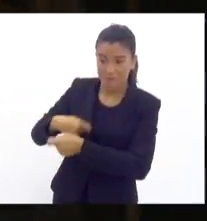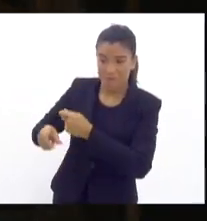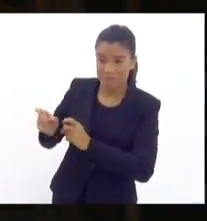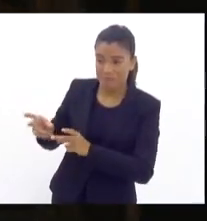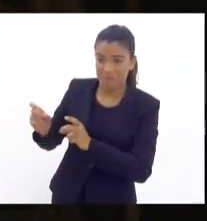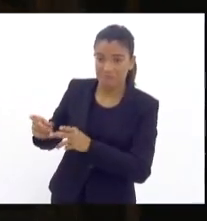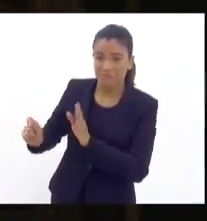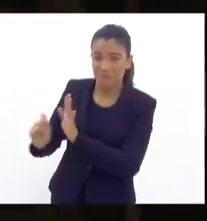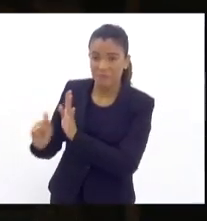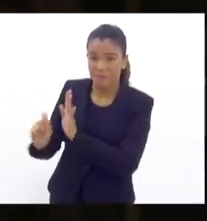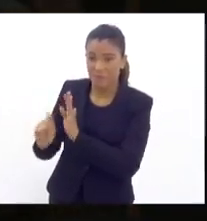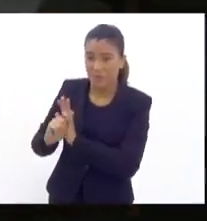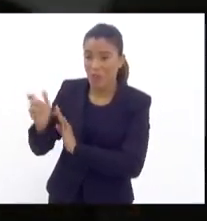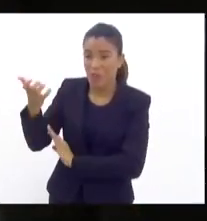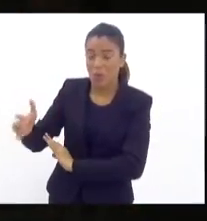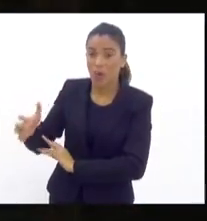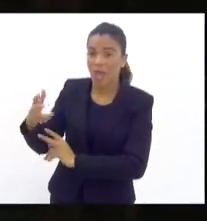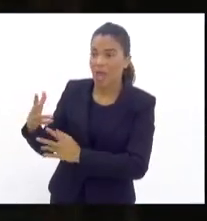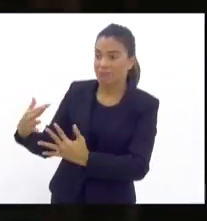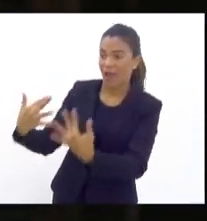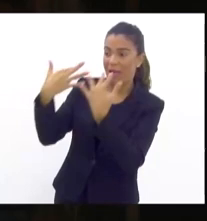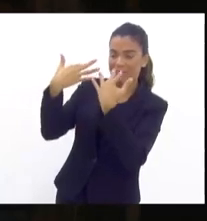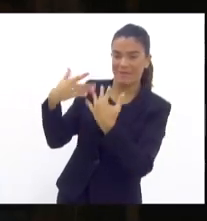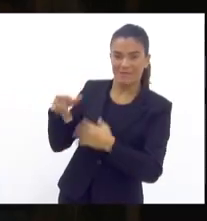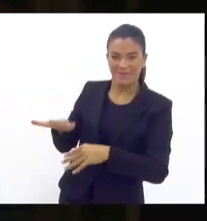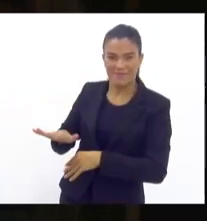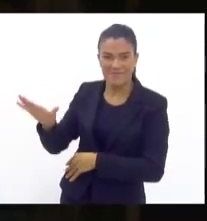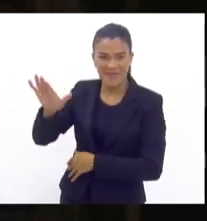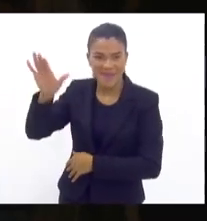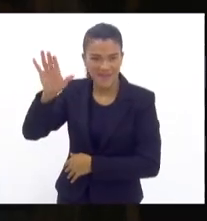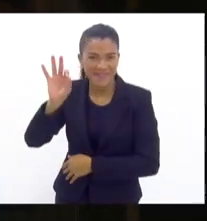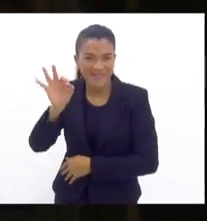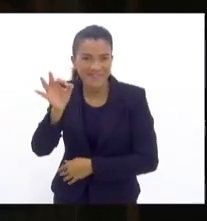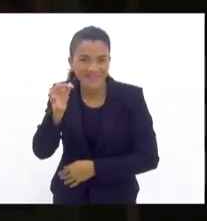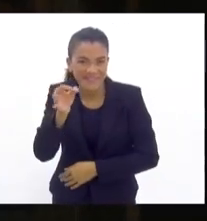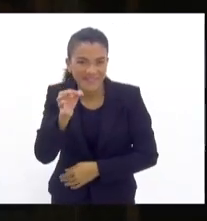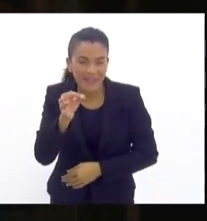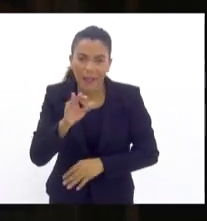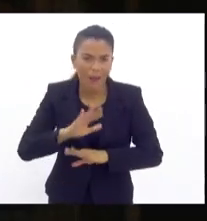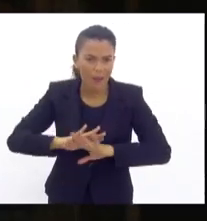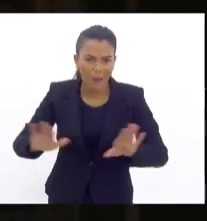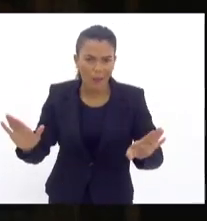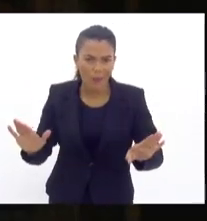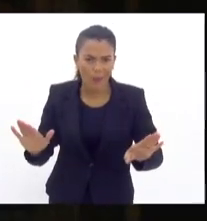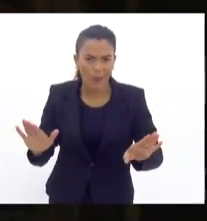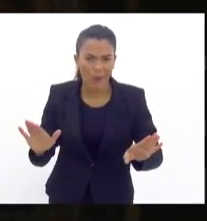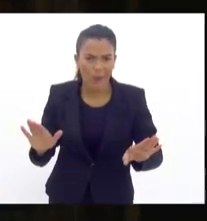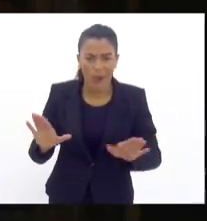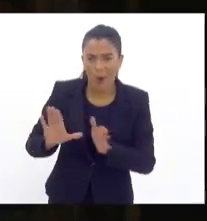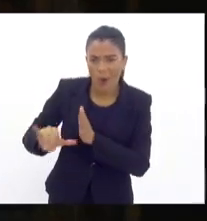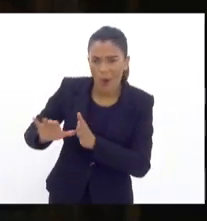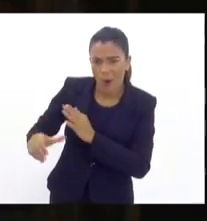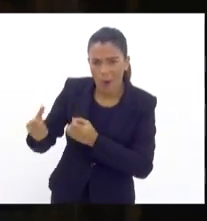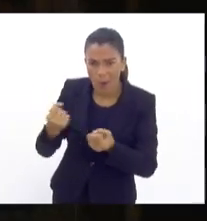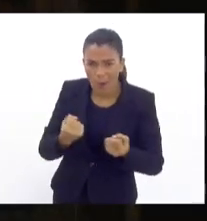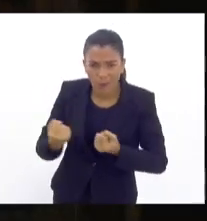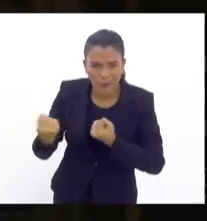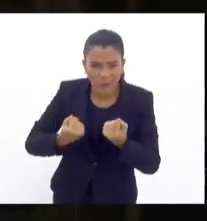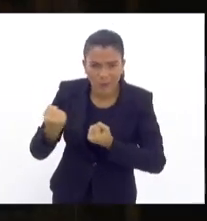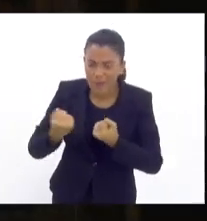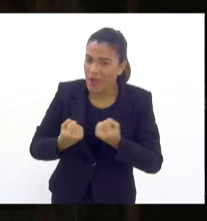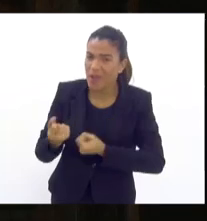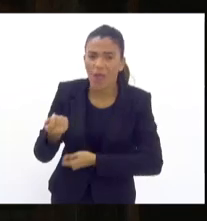ele não quer atrair a polícia para a comunidade, existia isso, todos nós, isso acabou. O roubo de veículo, hoje, é um comércio